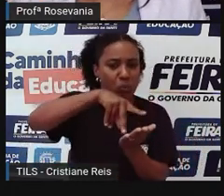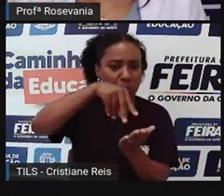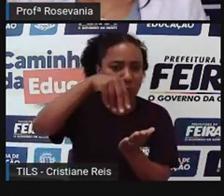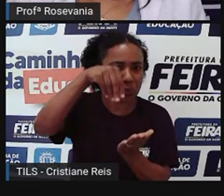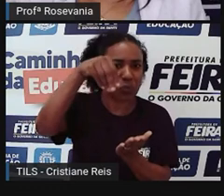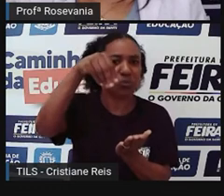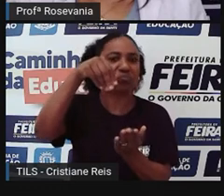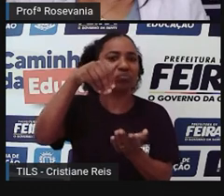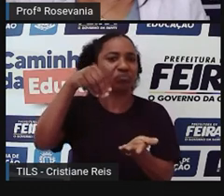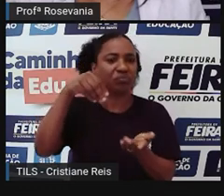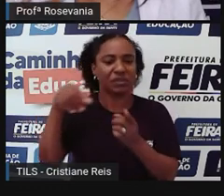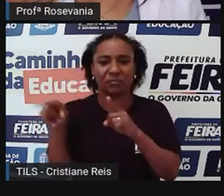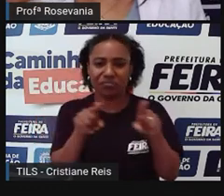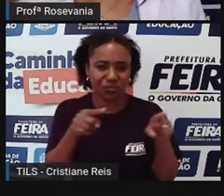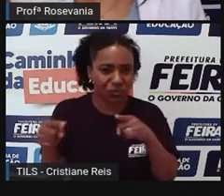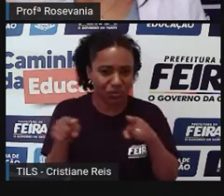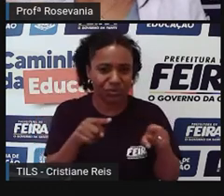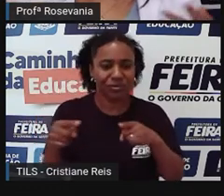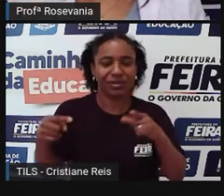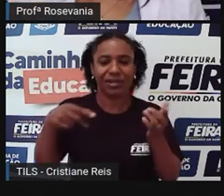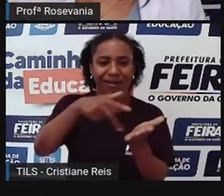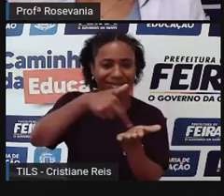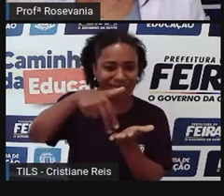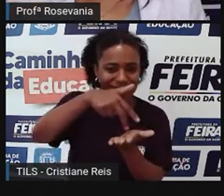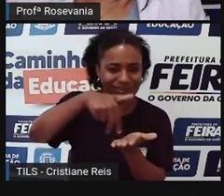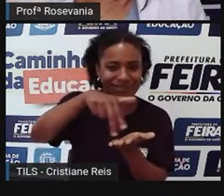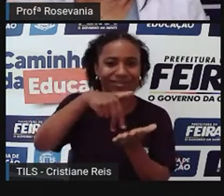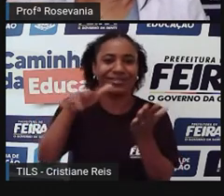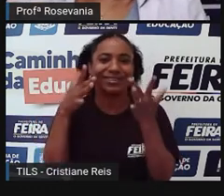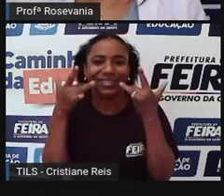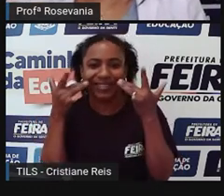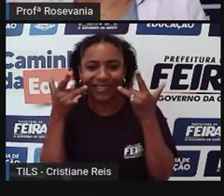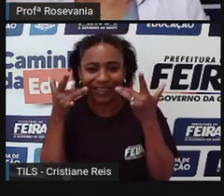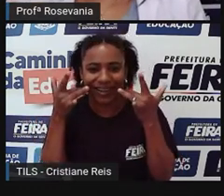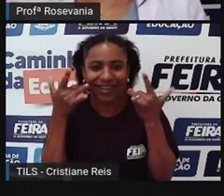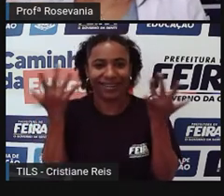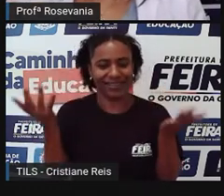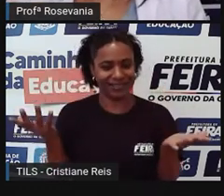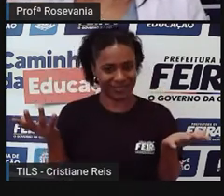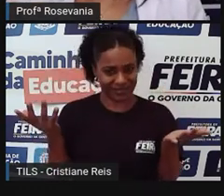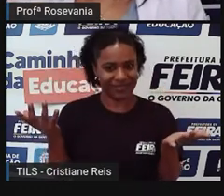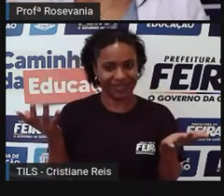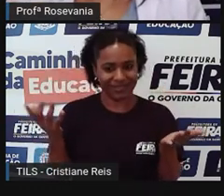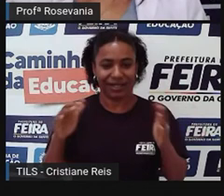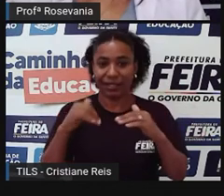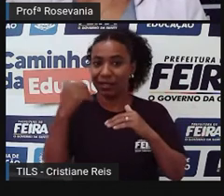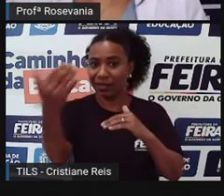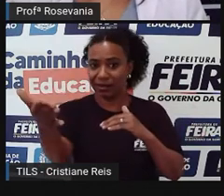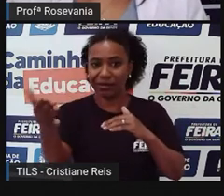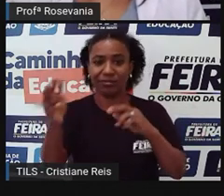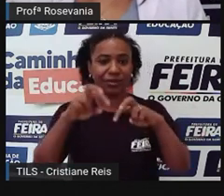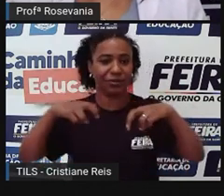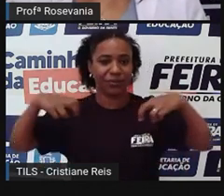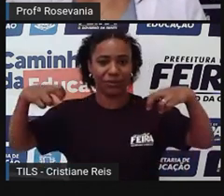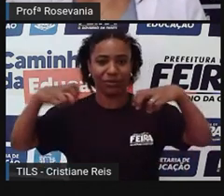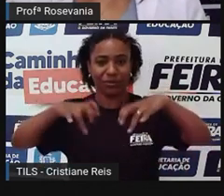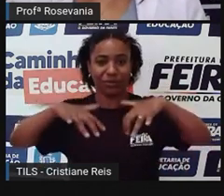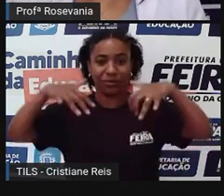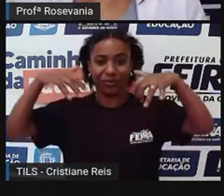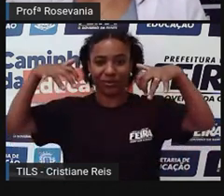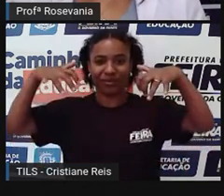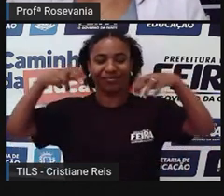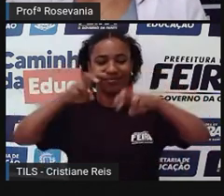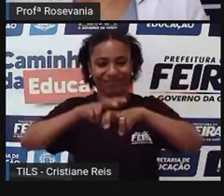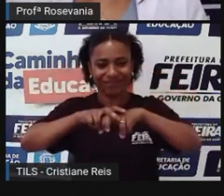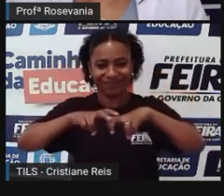música, dança, teatro, né, tem uma arena, então é um espaço cultural dentro